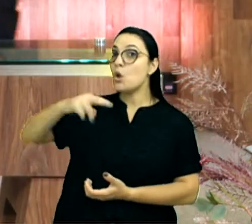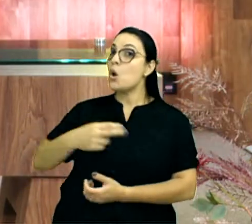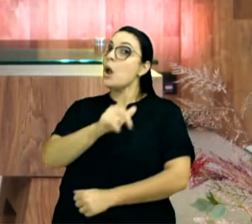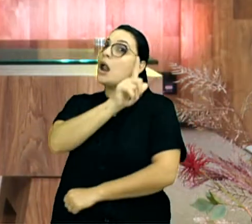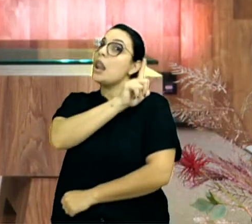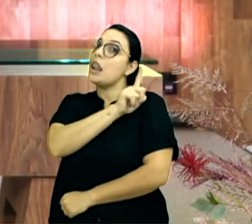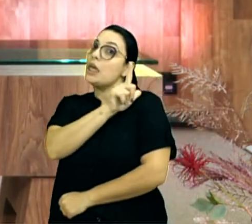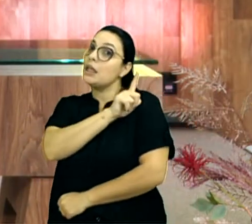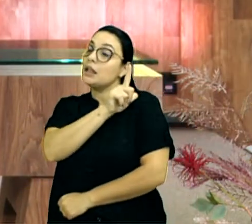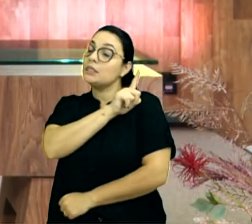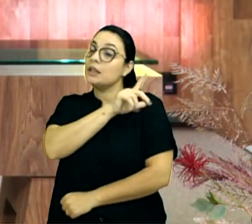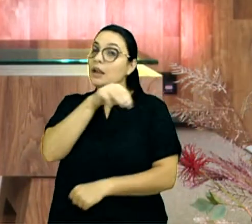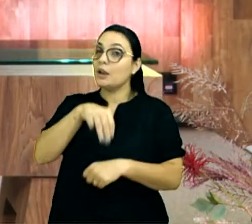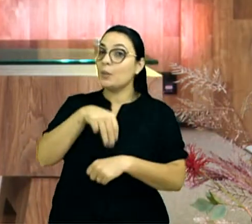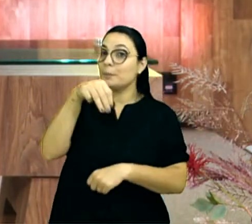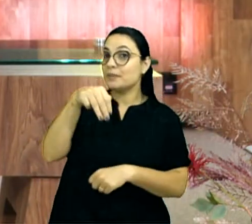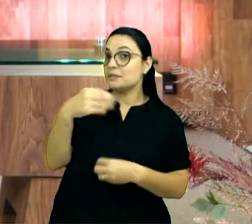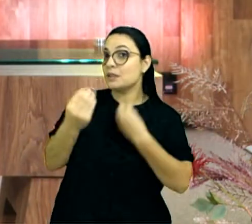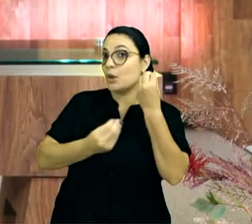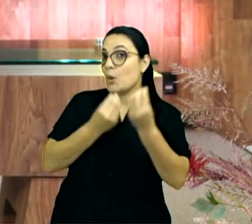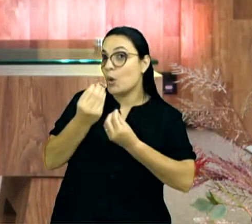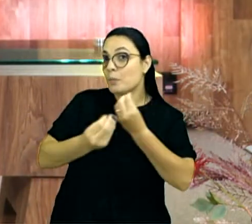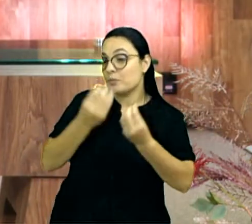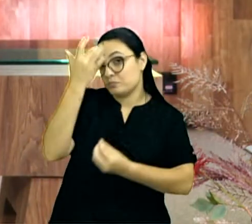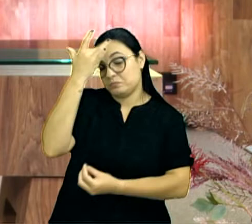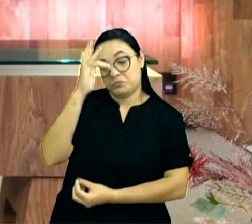com o teu líder, do ministério, do departamento,